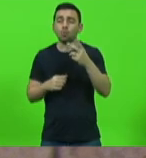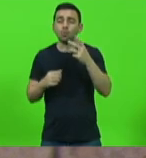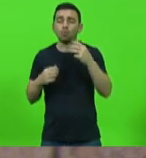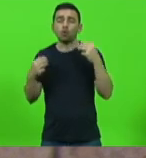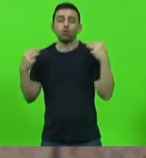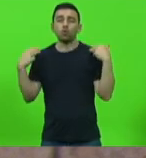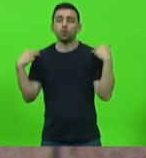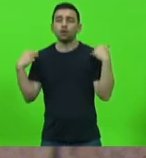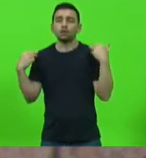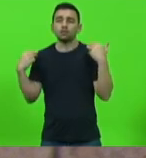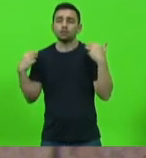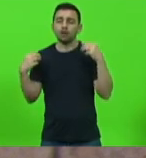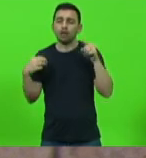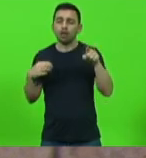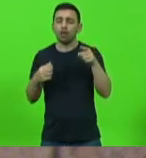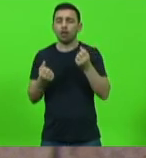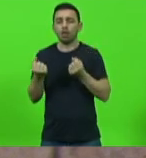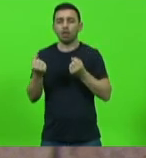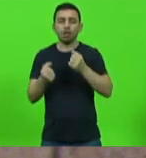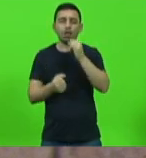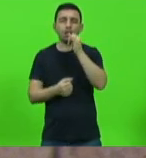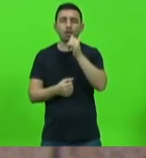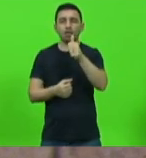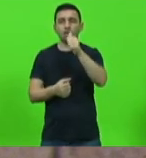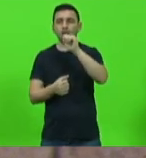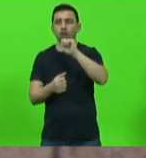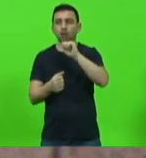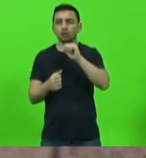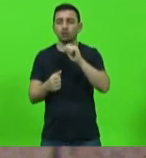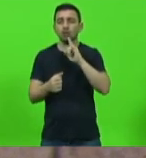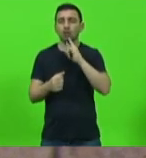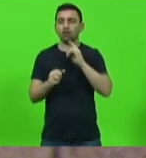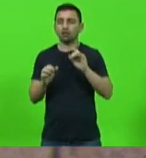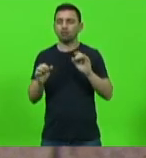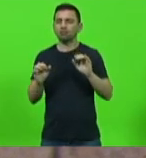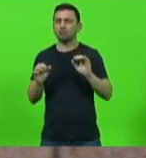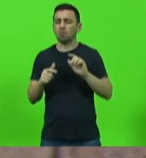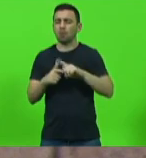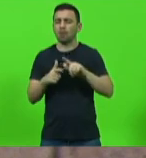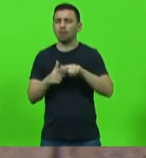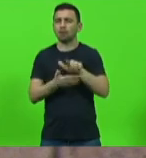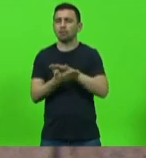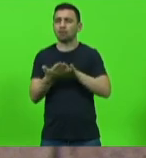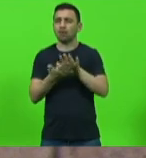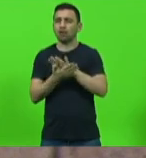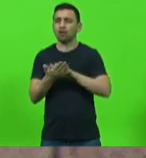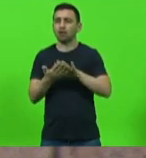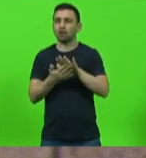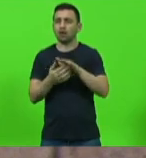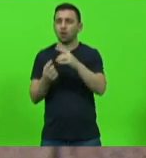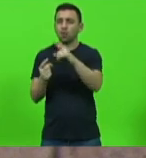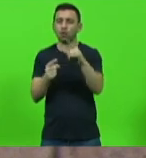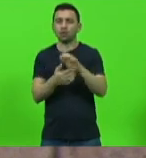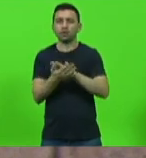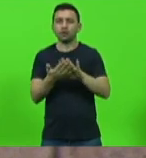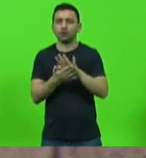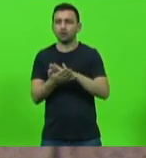não causa mal a ninguém, Ypsiliter, foi essa frase que ele citou, o motorista